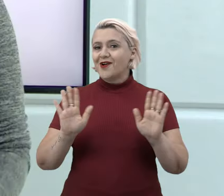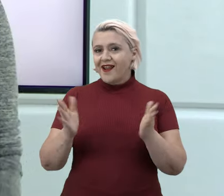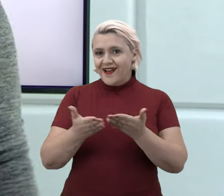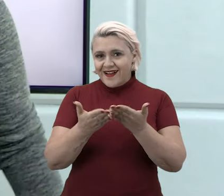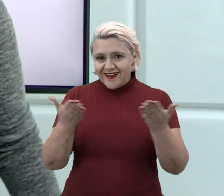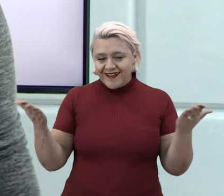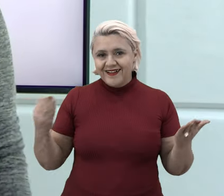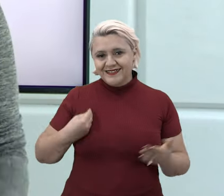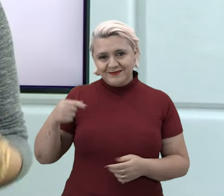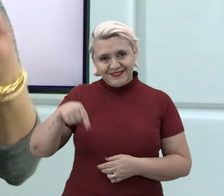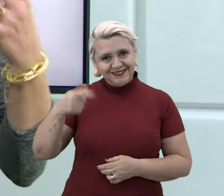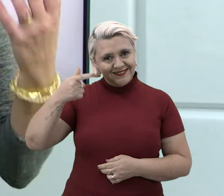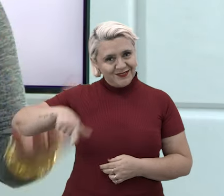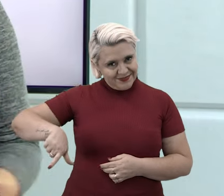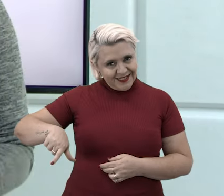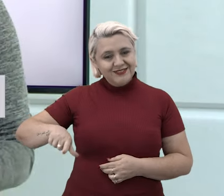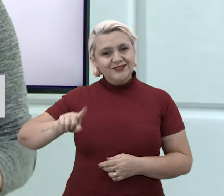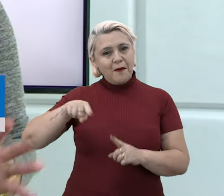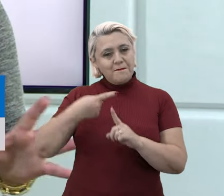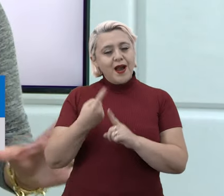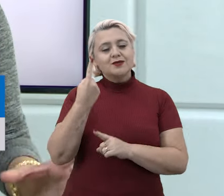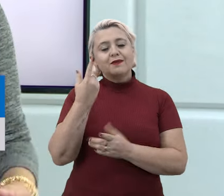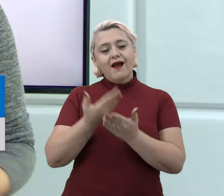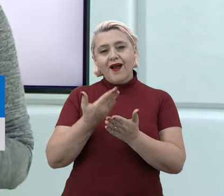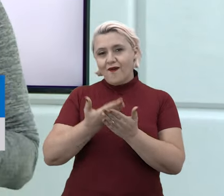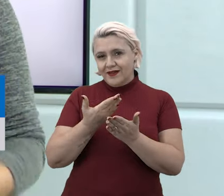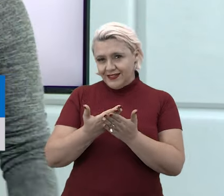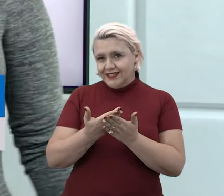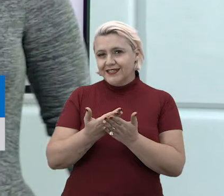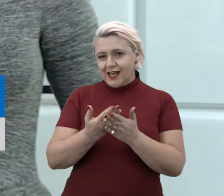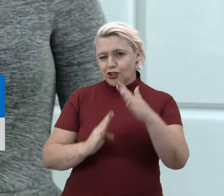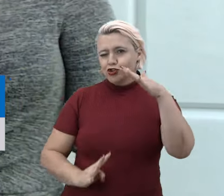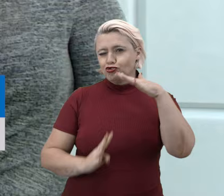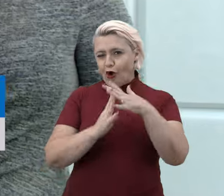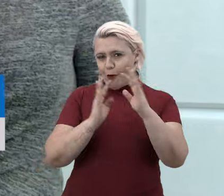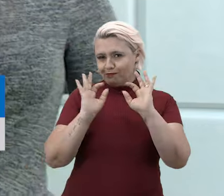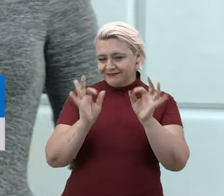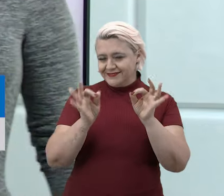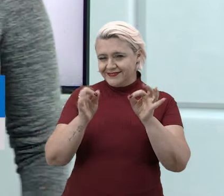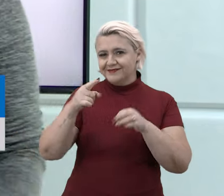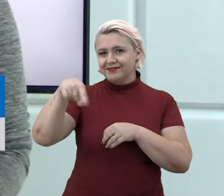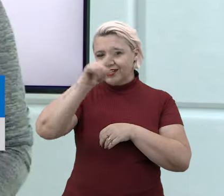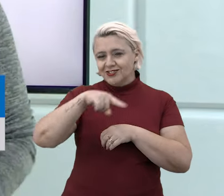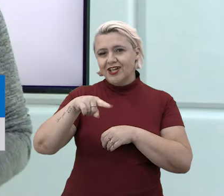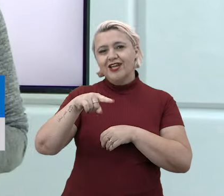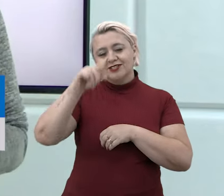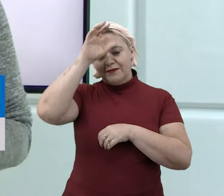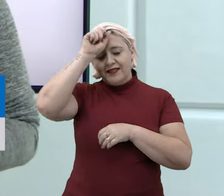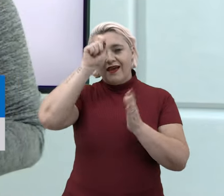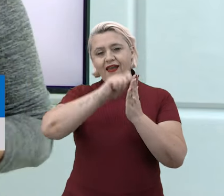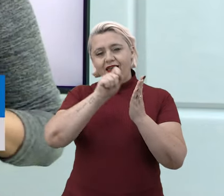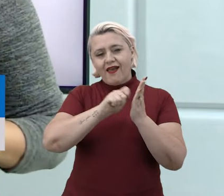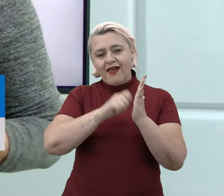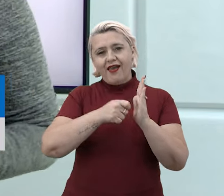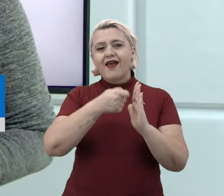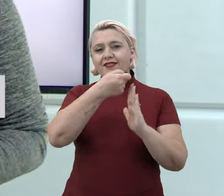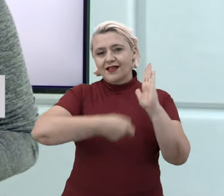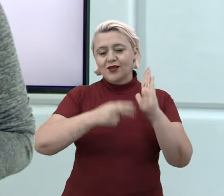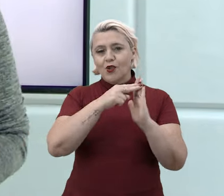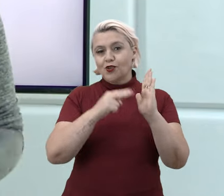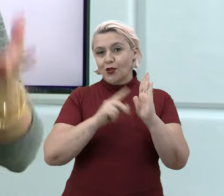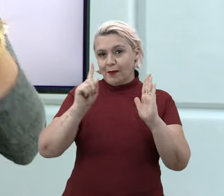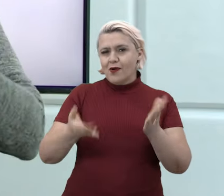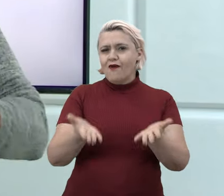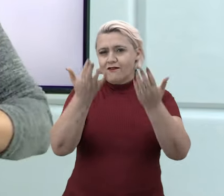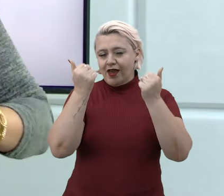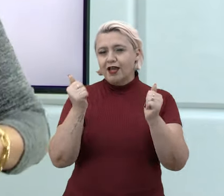E aí pessoal, estamos aqui de novo com mais uma aulinha daquela top para a gente chegar na redação nota mil.